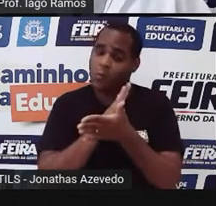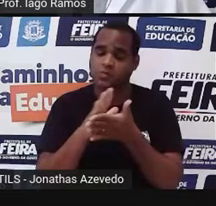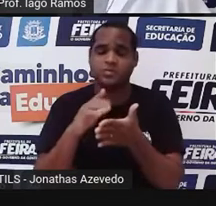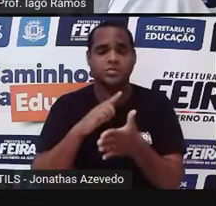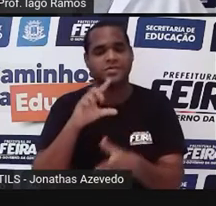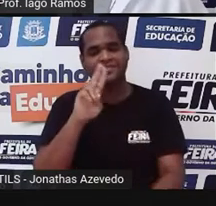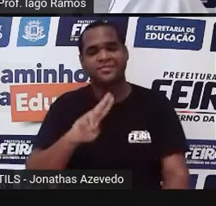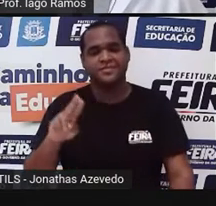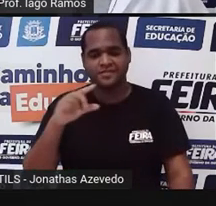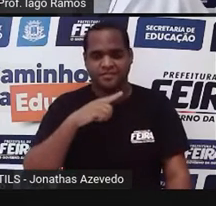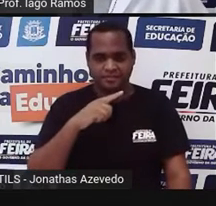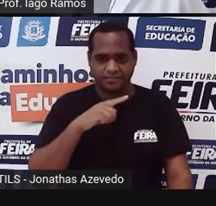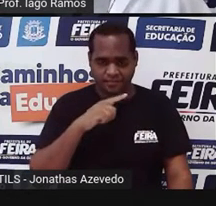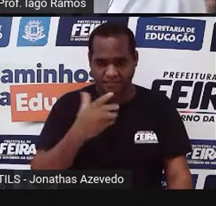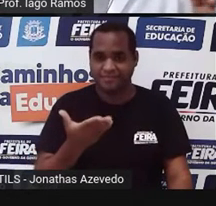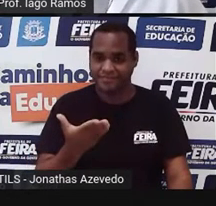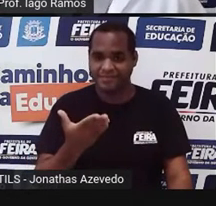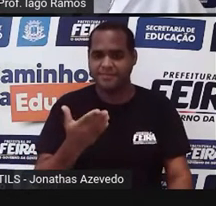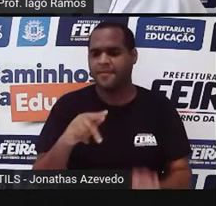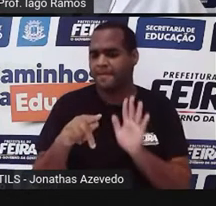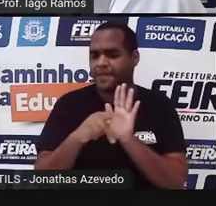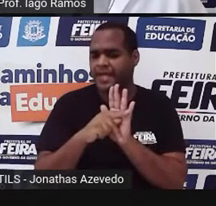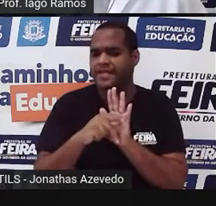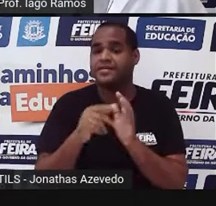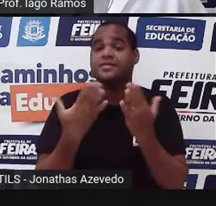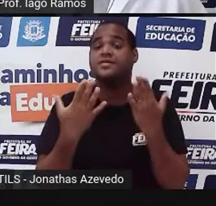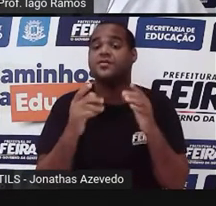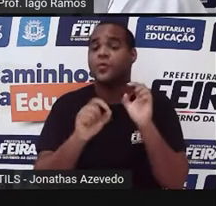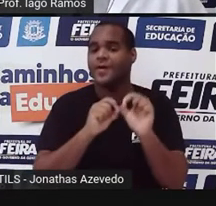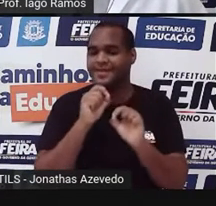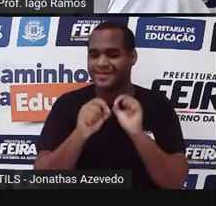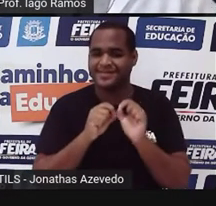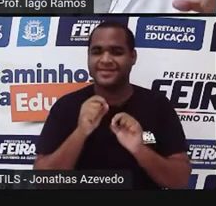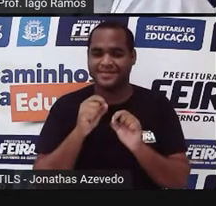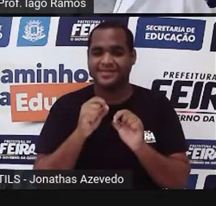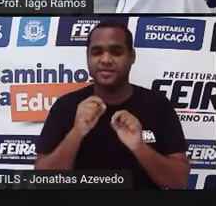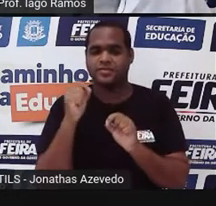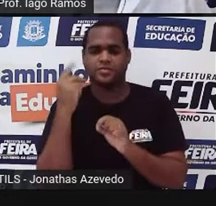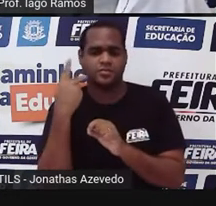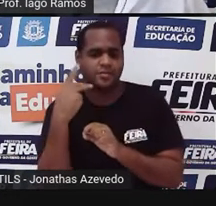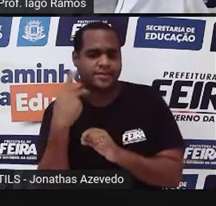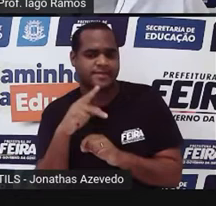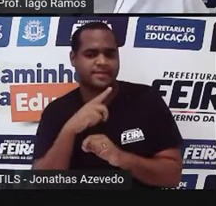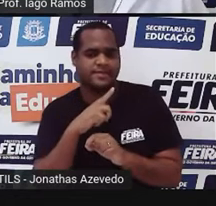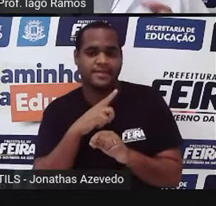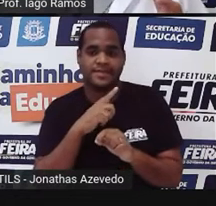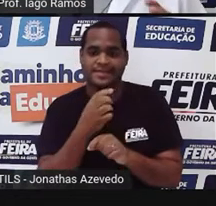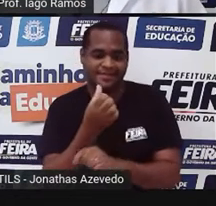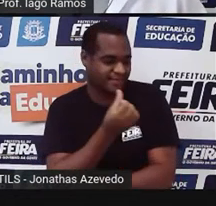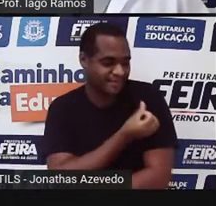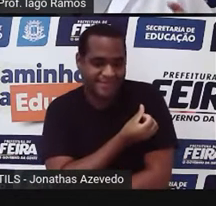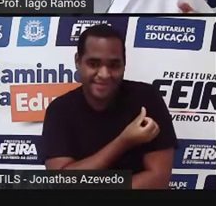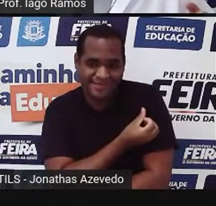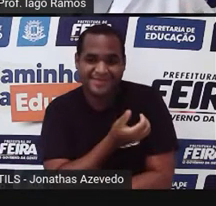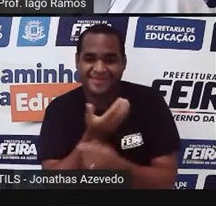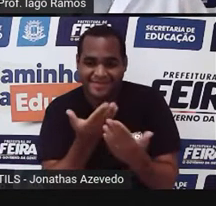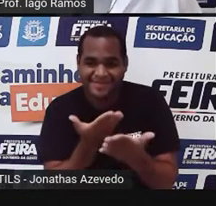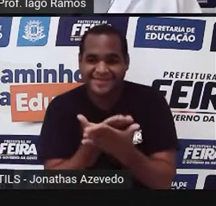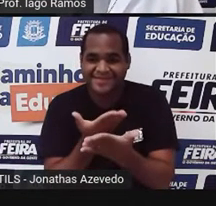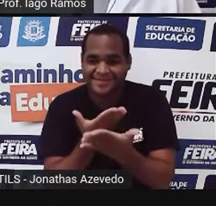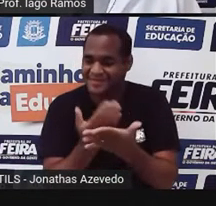Isso faz parte da sua condição de ser estudante. Já vou adiantar